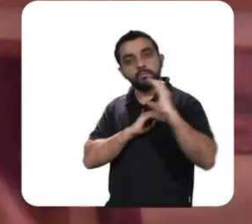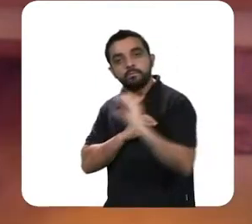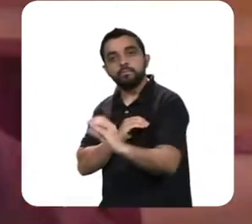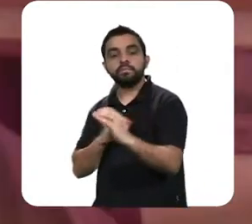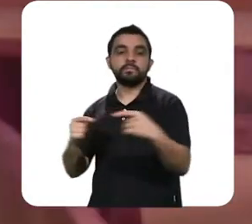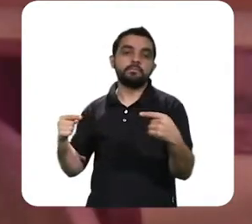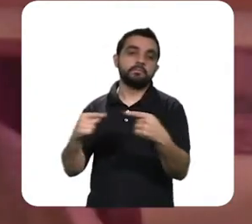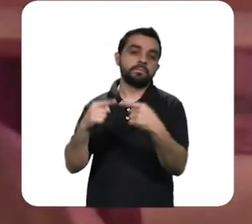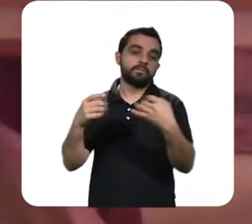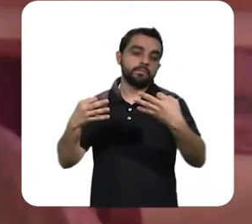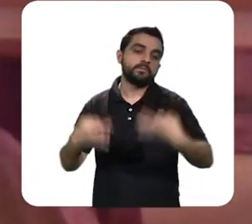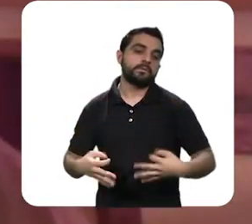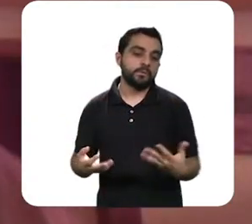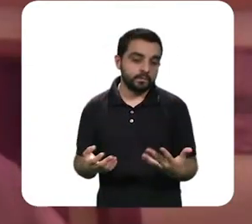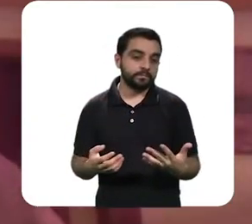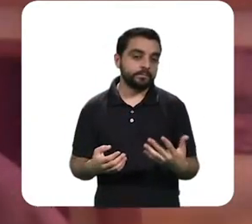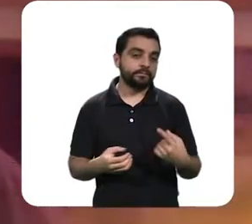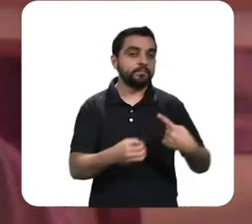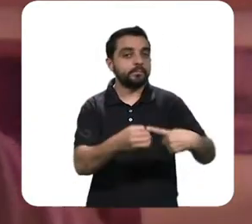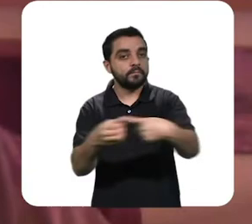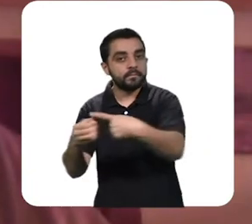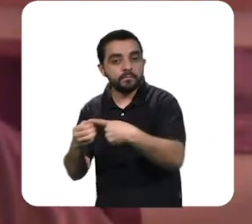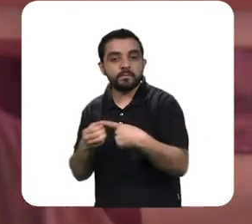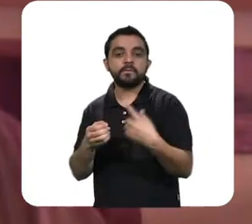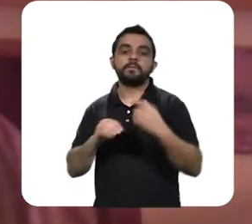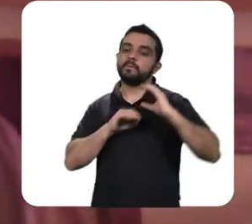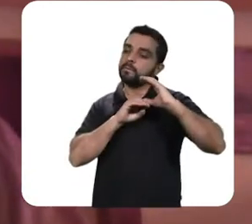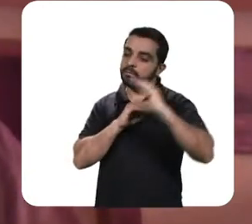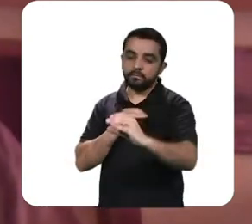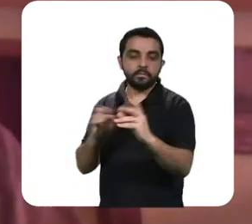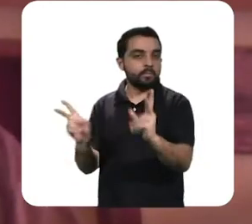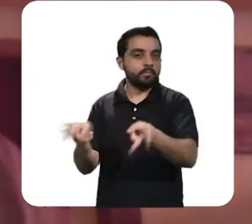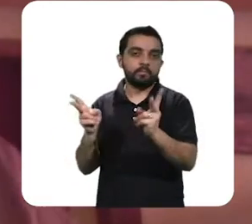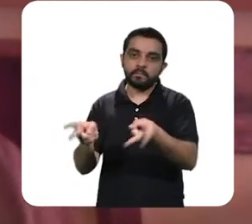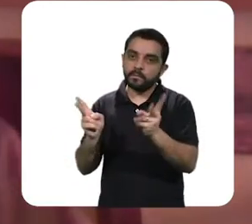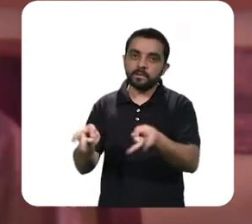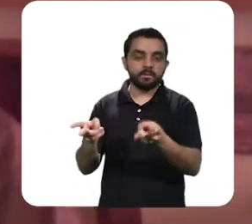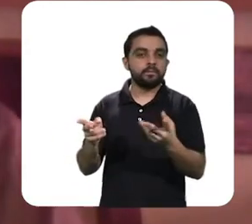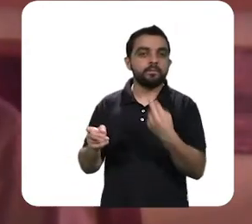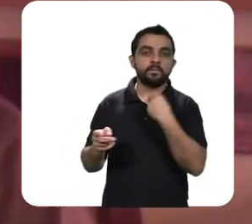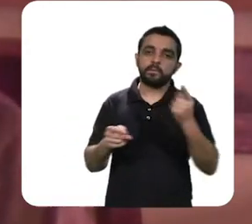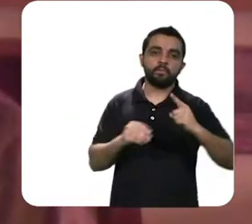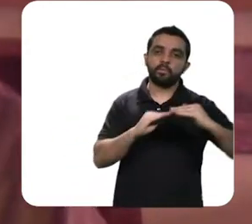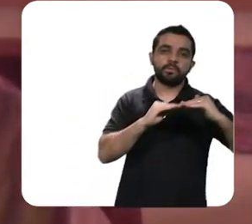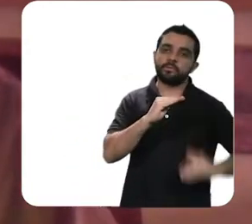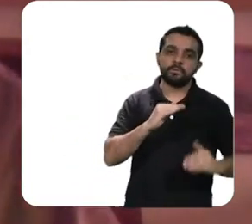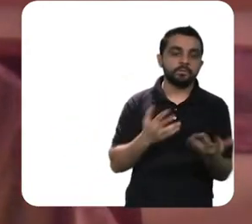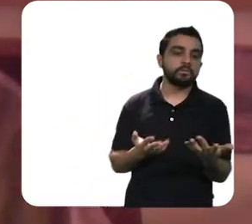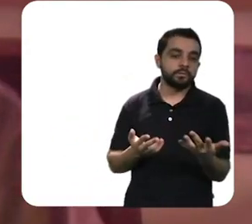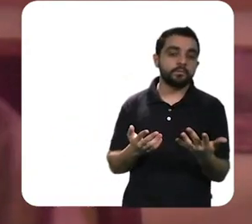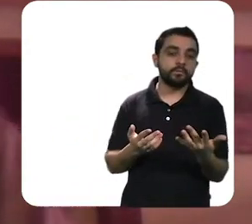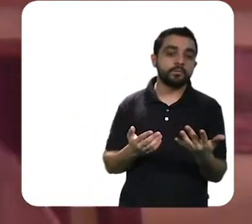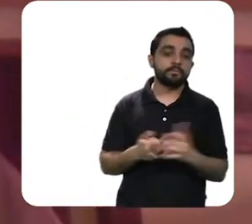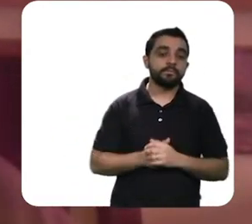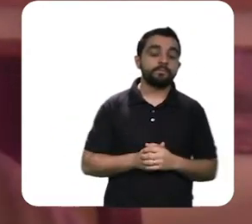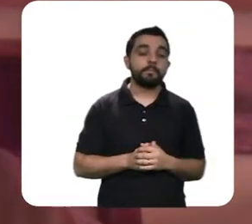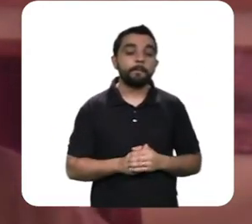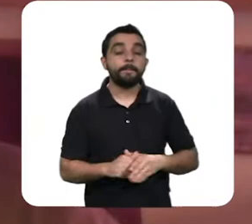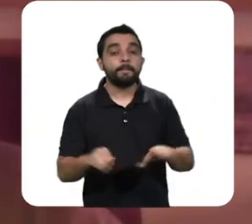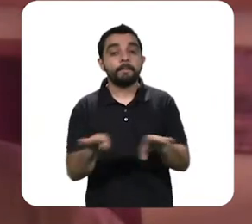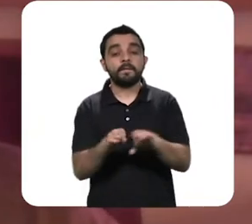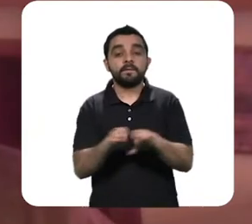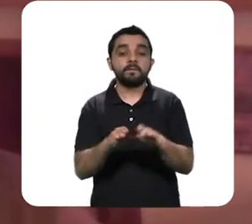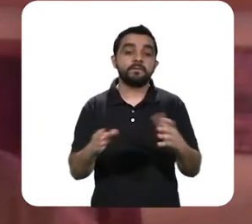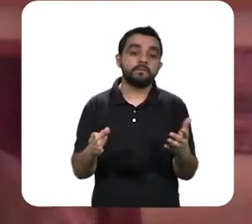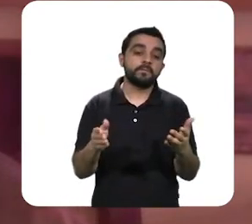municípios como se não tivesse havido crise como se não tivesse havido perda de arrecadação e também está se querendo que agora